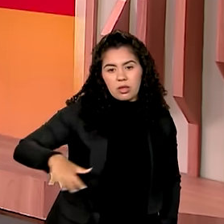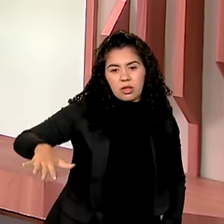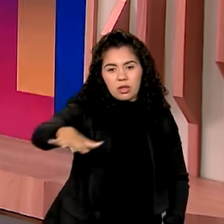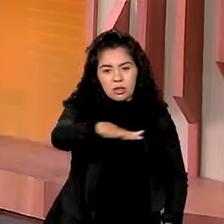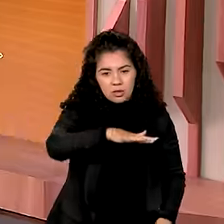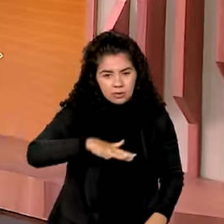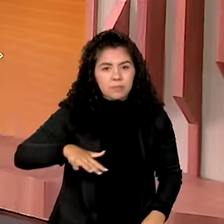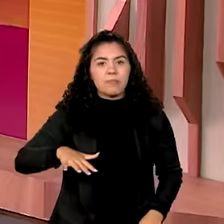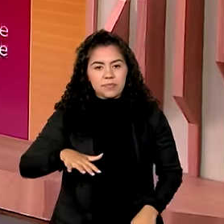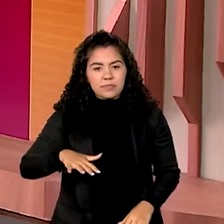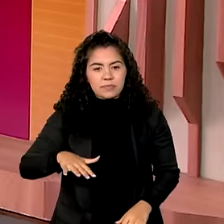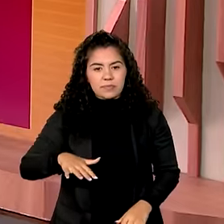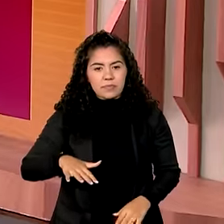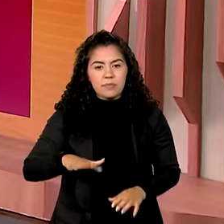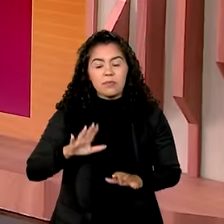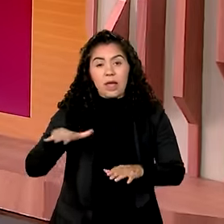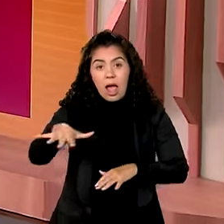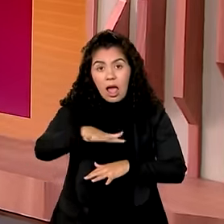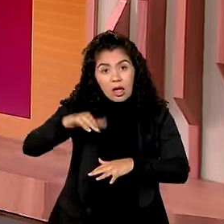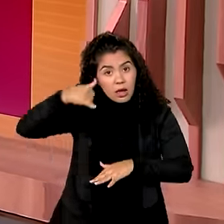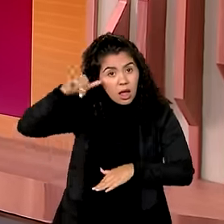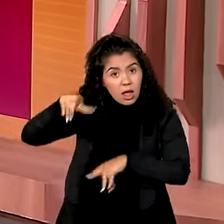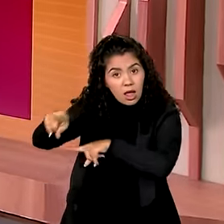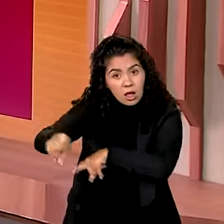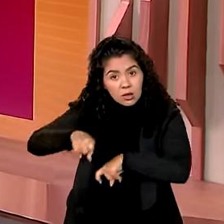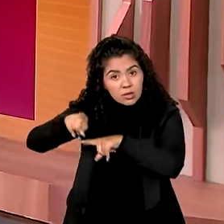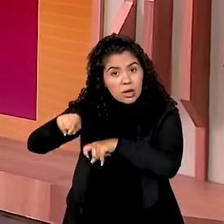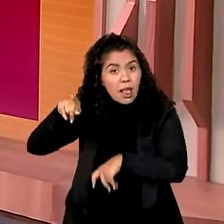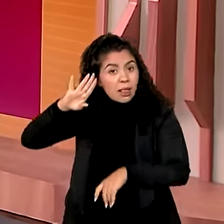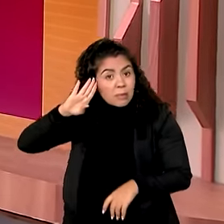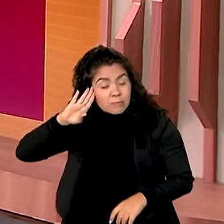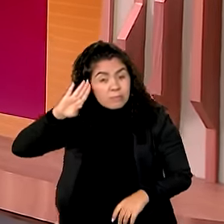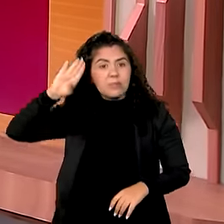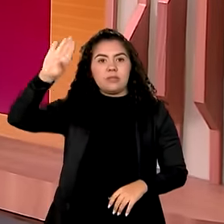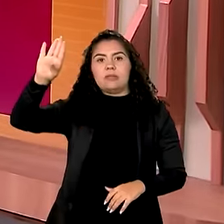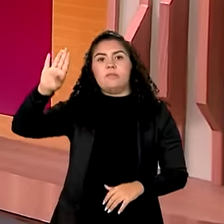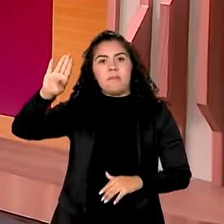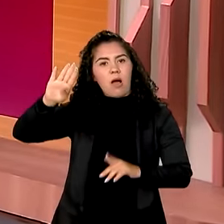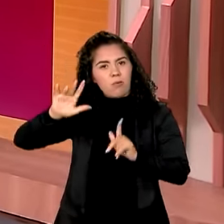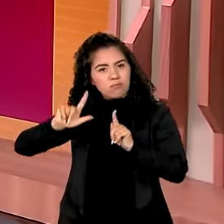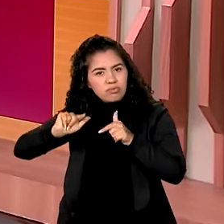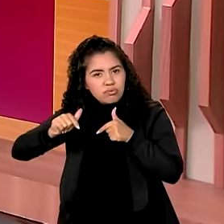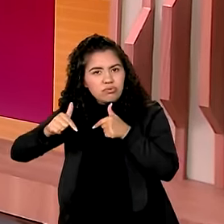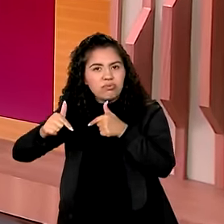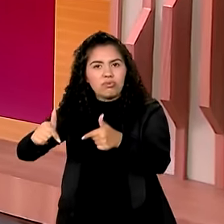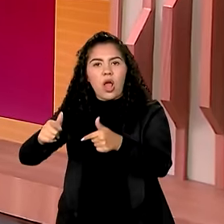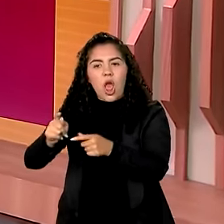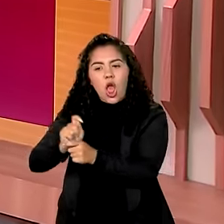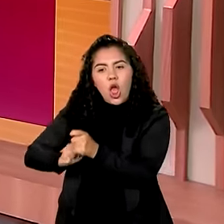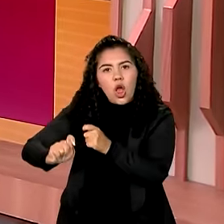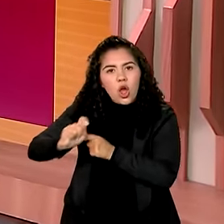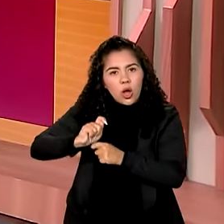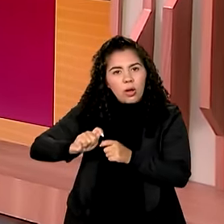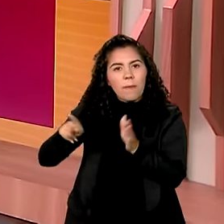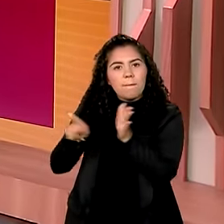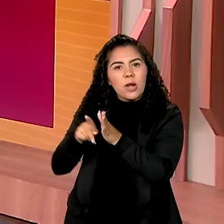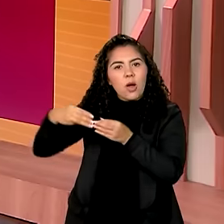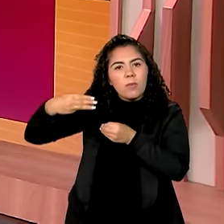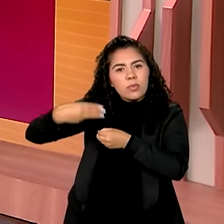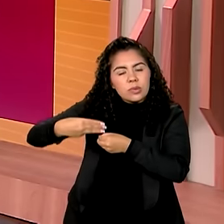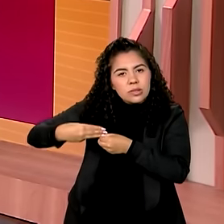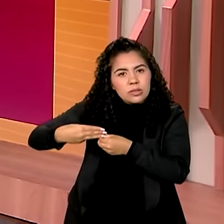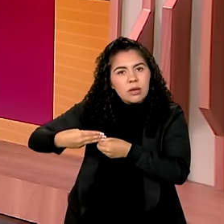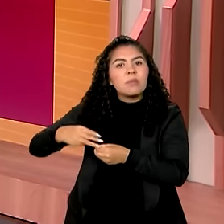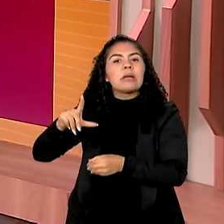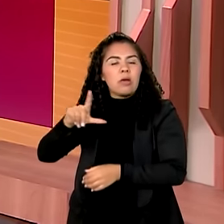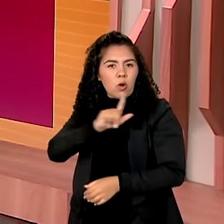de 2022. A agropecuária é uma das principais atividades econômicas de Ariquemes e conta com